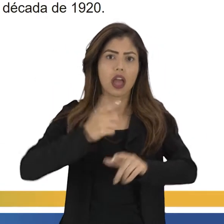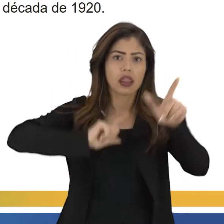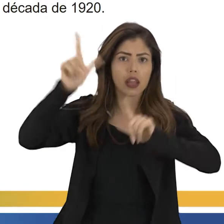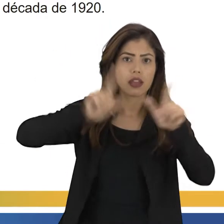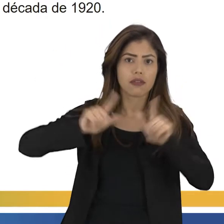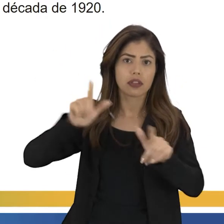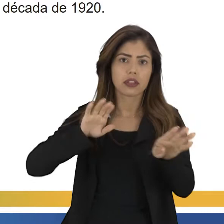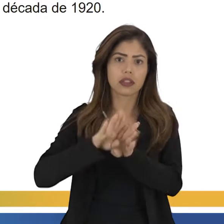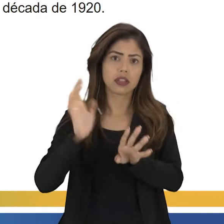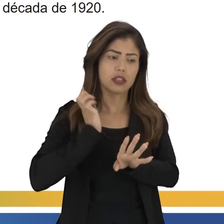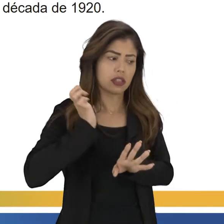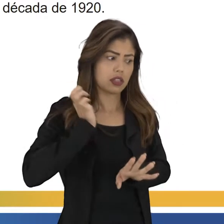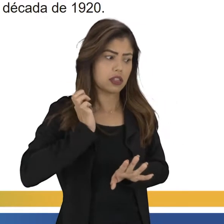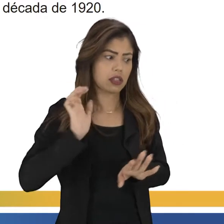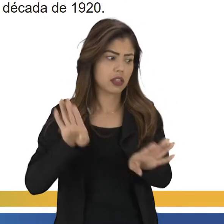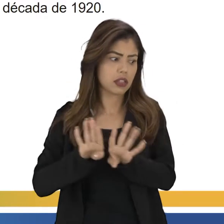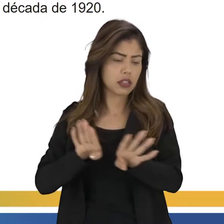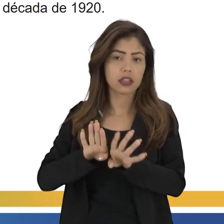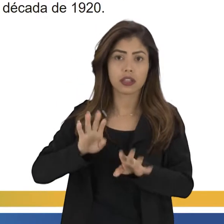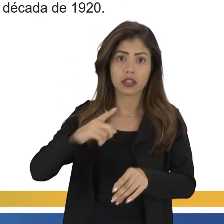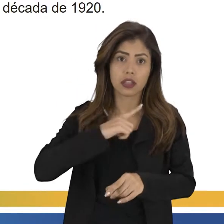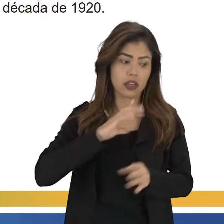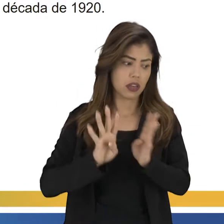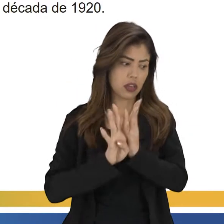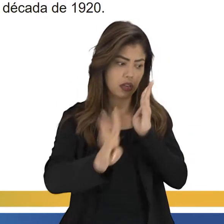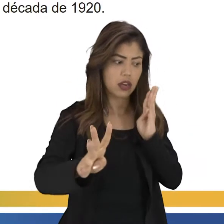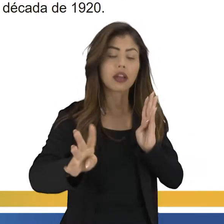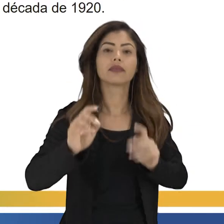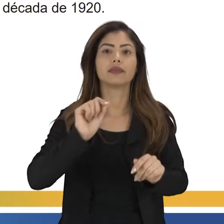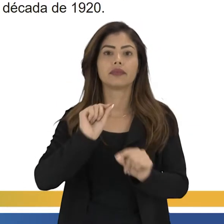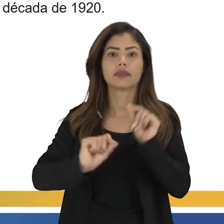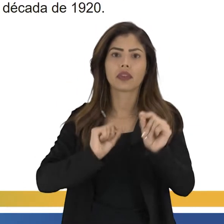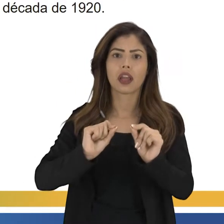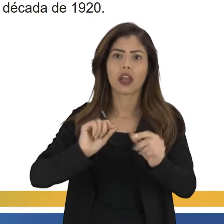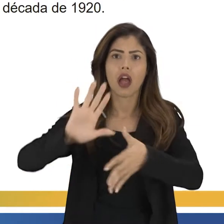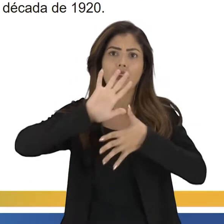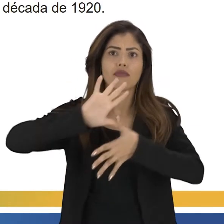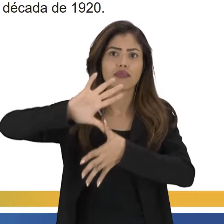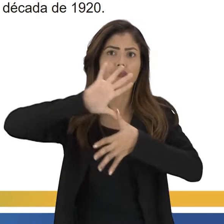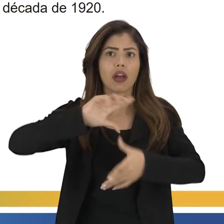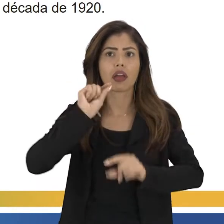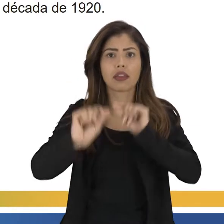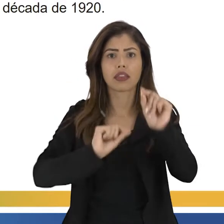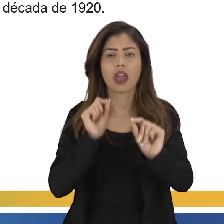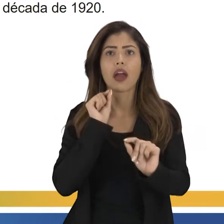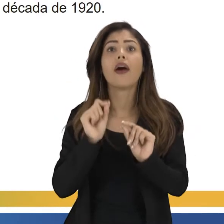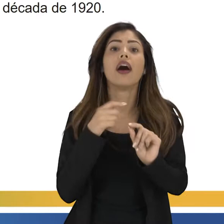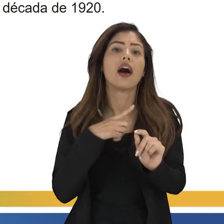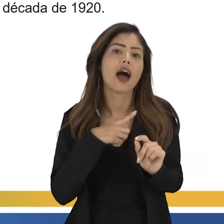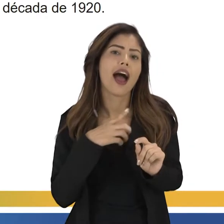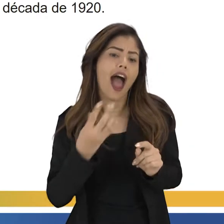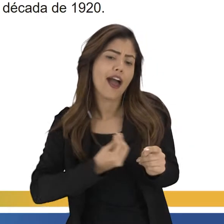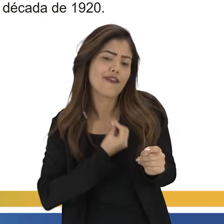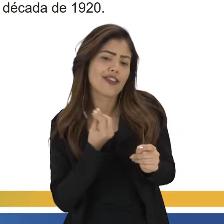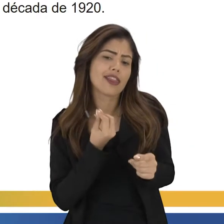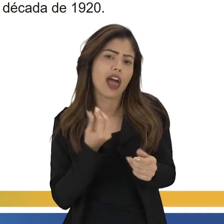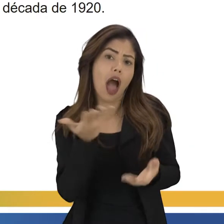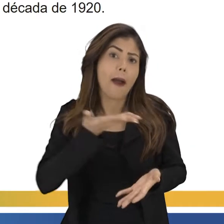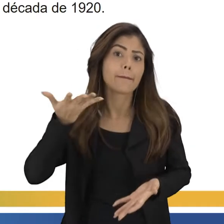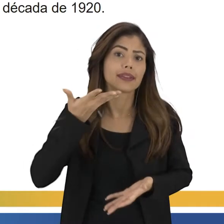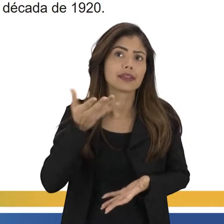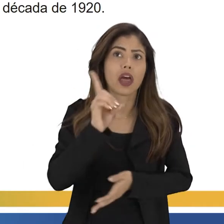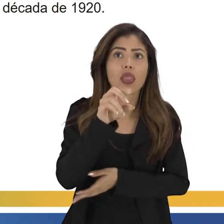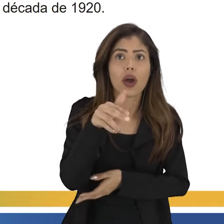da riqueza. Aí, a gente tem uma fila de pessoas que viveram nesse período, tendo como base as